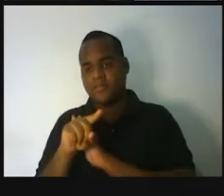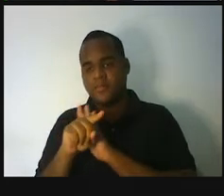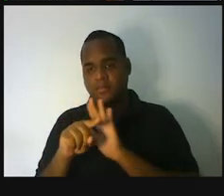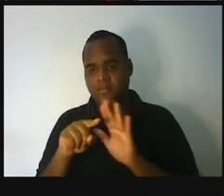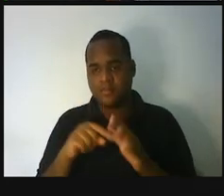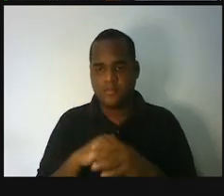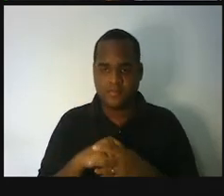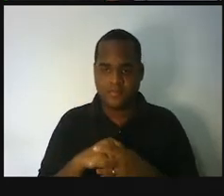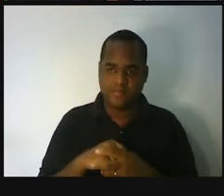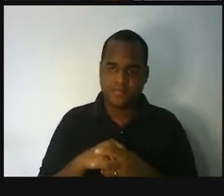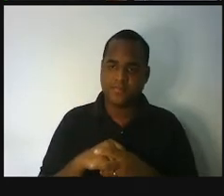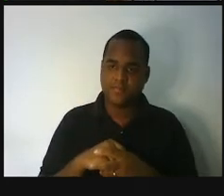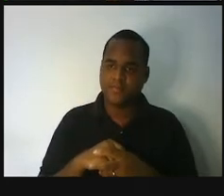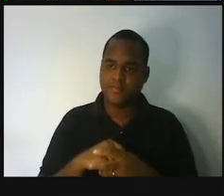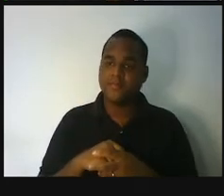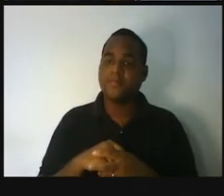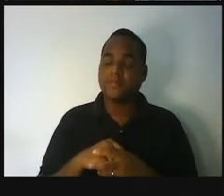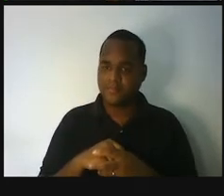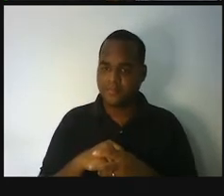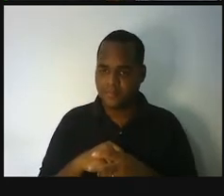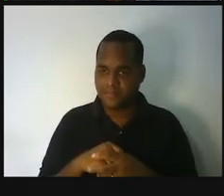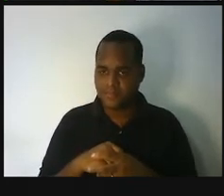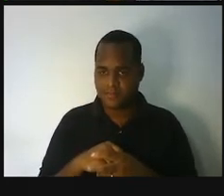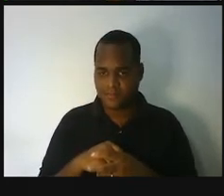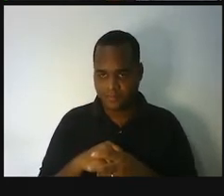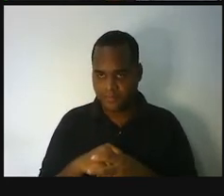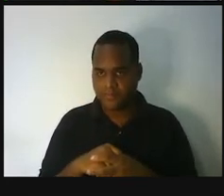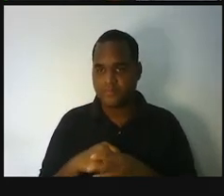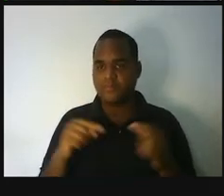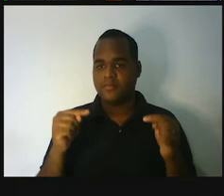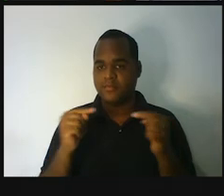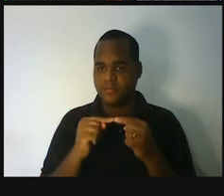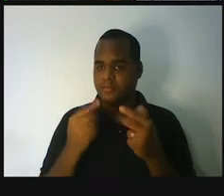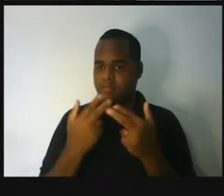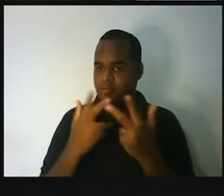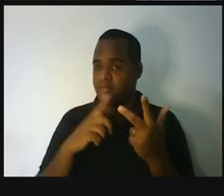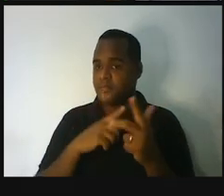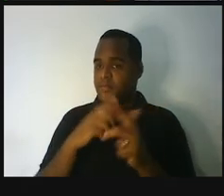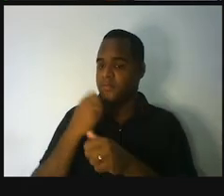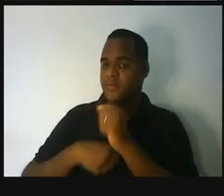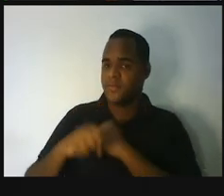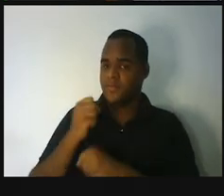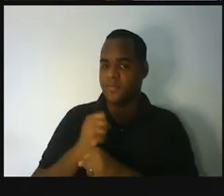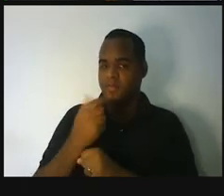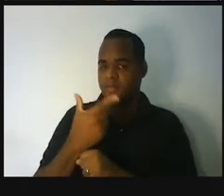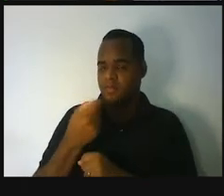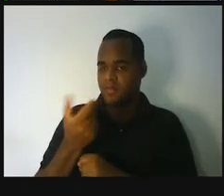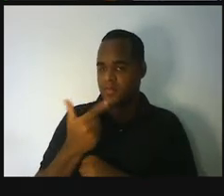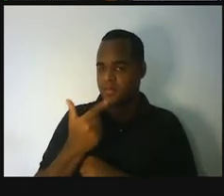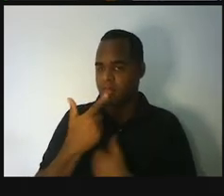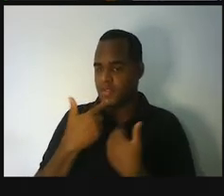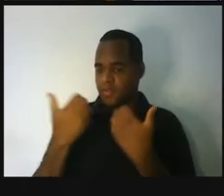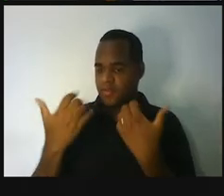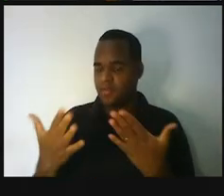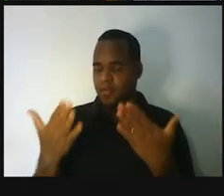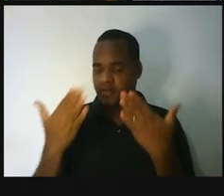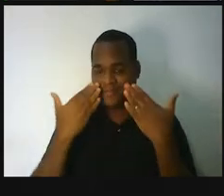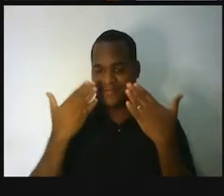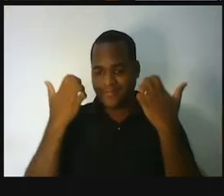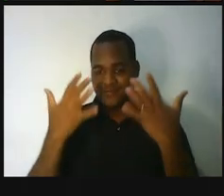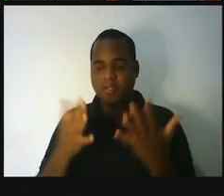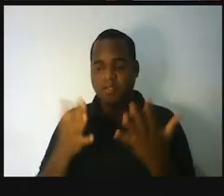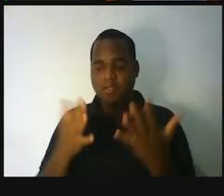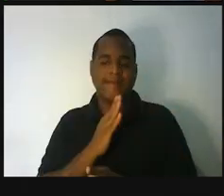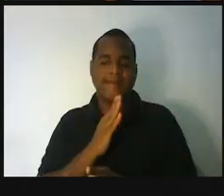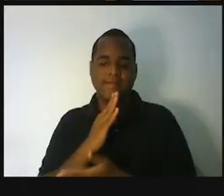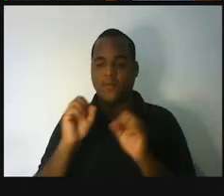Quanto falta de fluxo internacional aqui em 2012 para a gente alcançar o global?